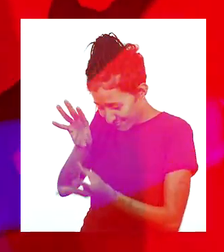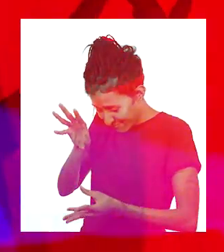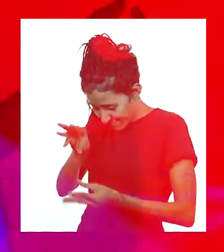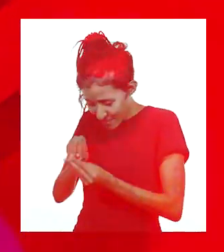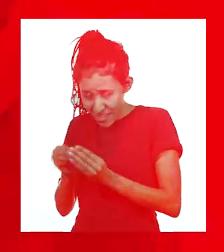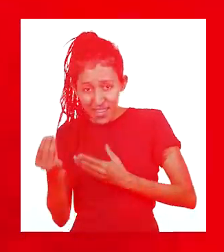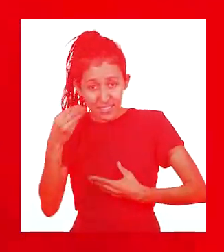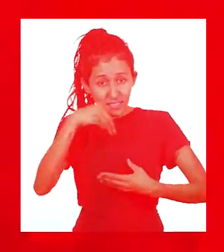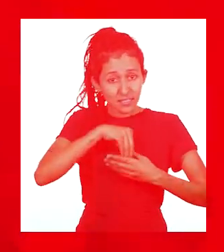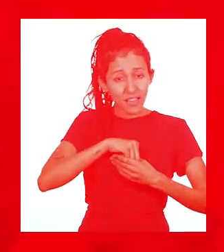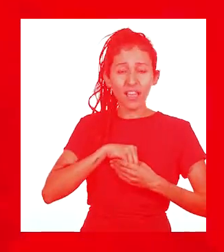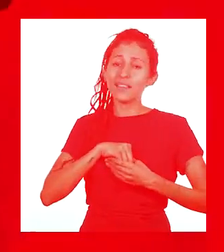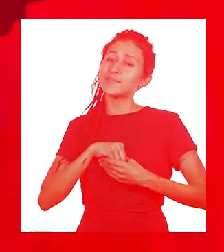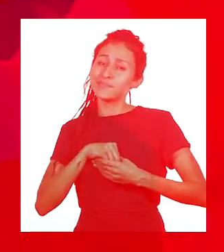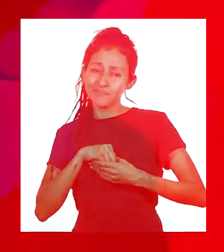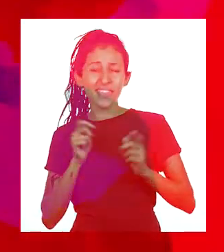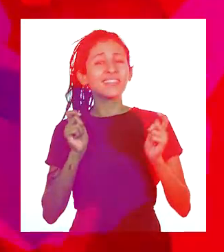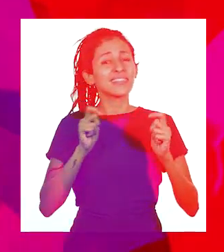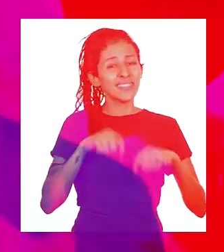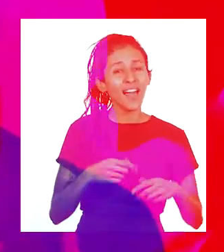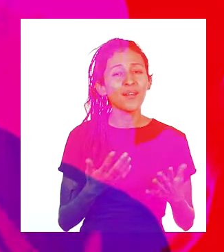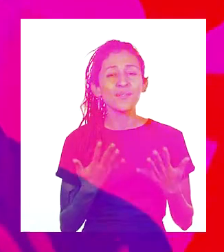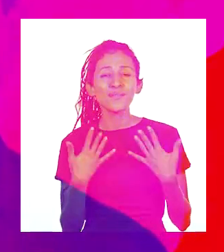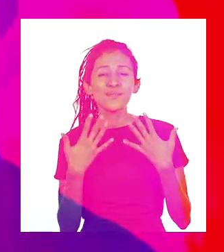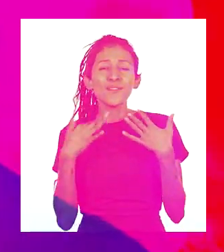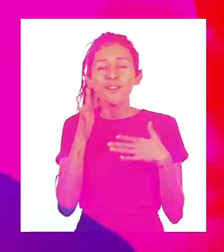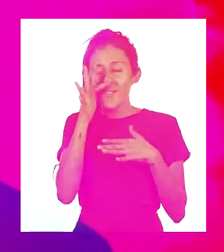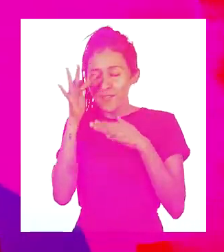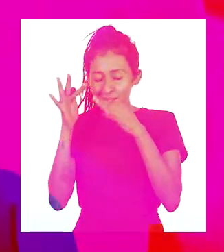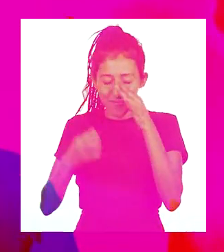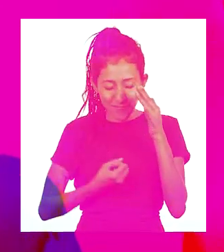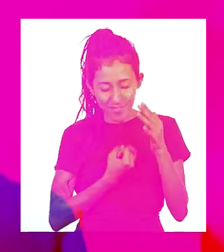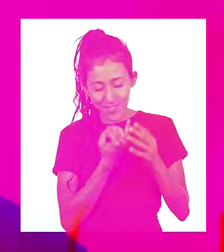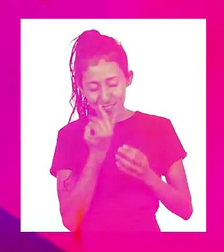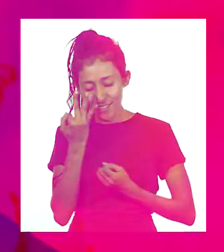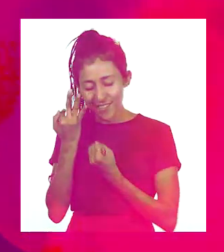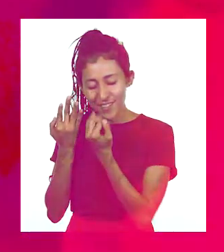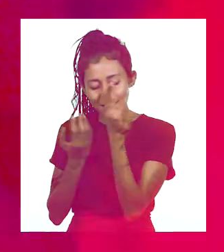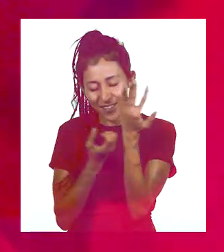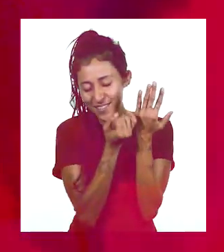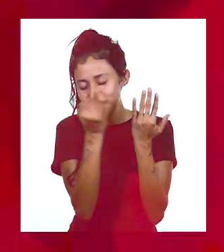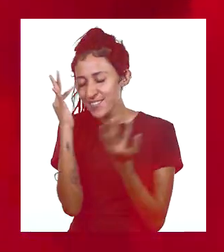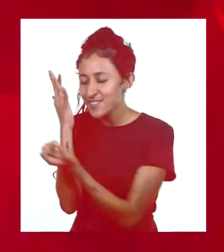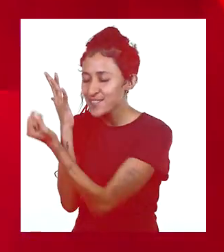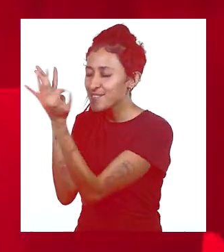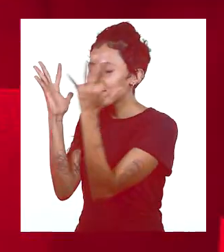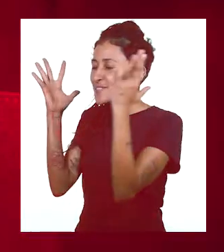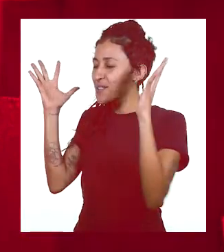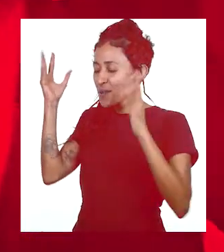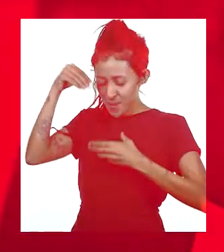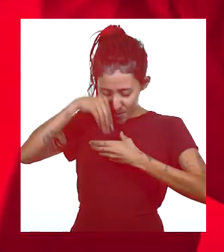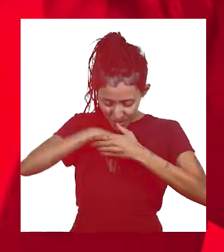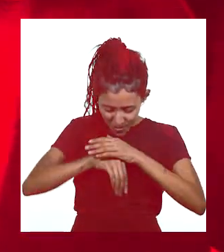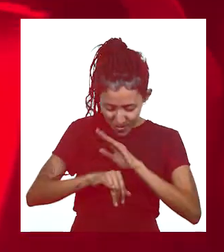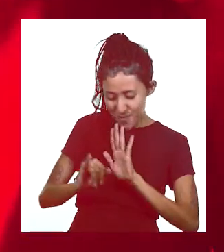Ser o verão no apogeu da primavera E só por ela